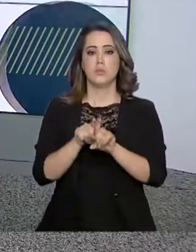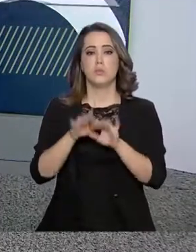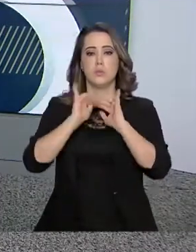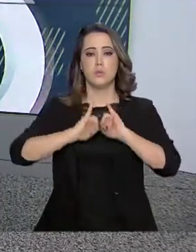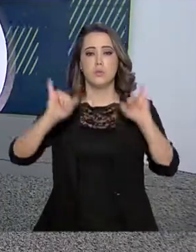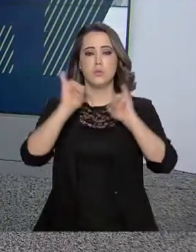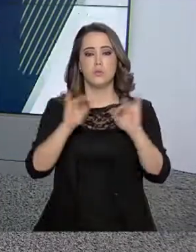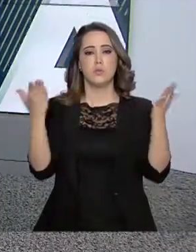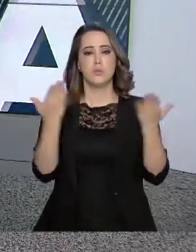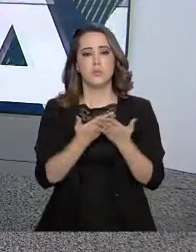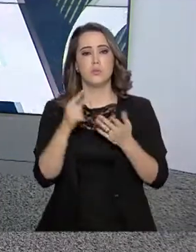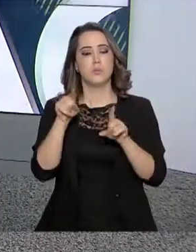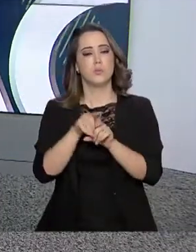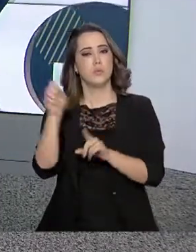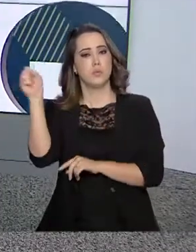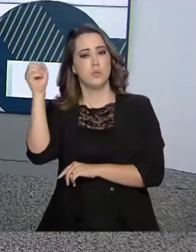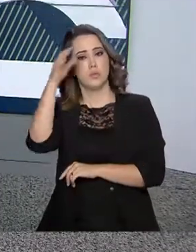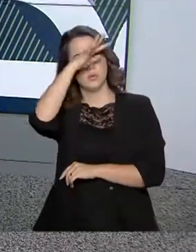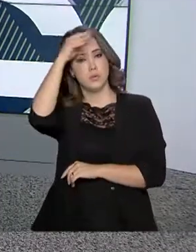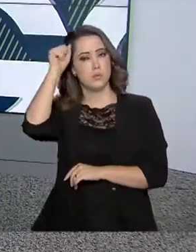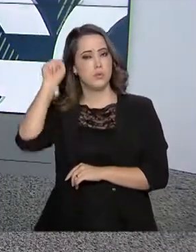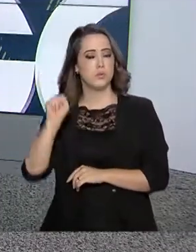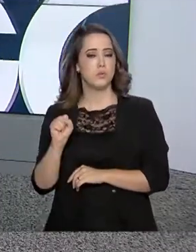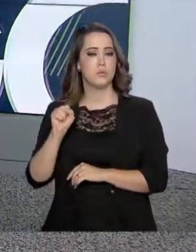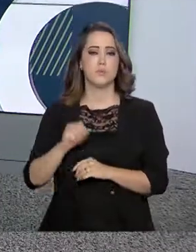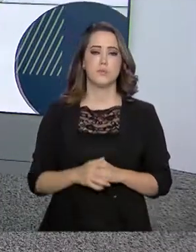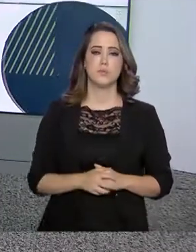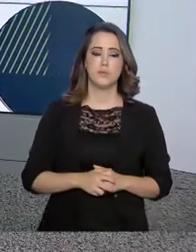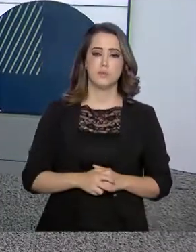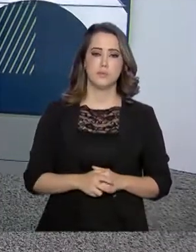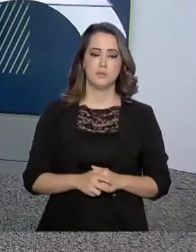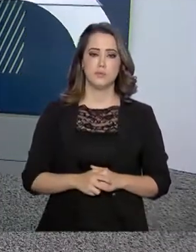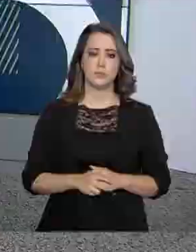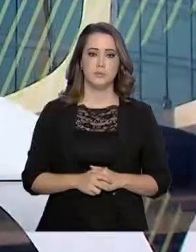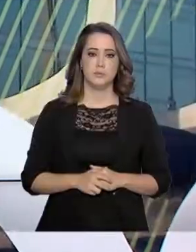declaração hoje em Campo Grande, no Mato Grosso do Sul.